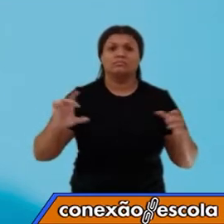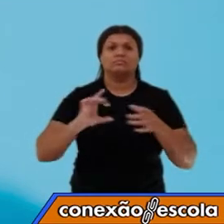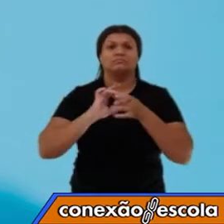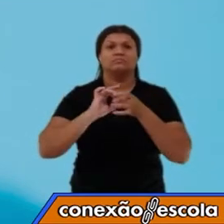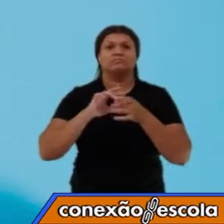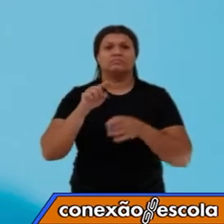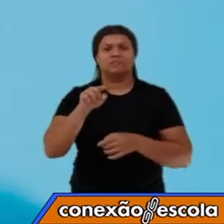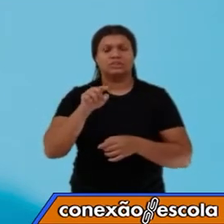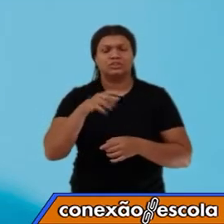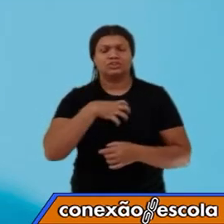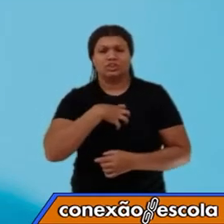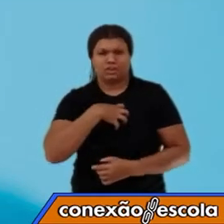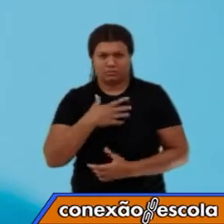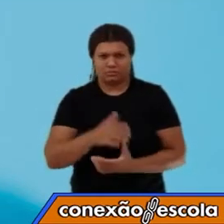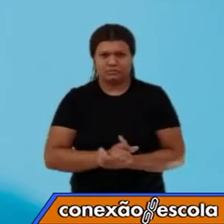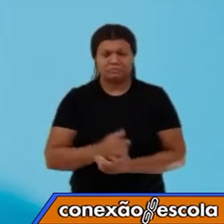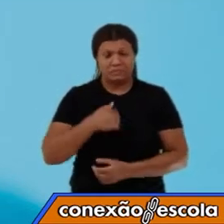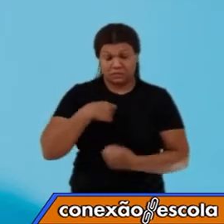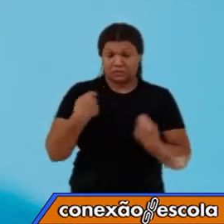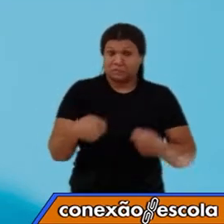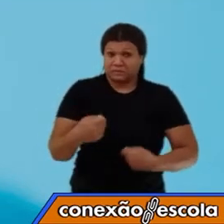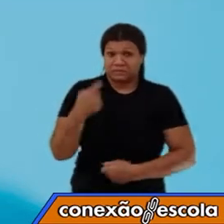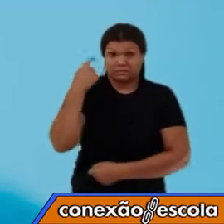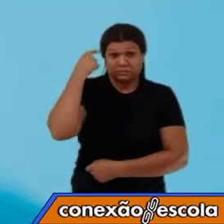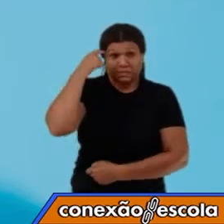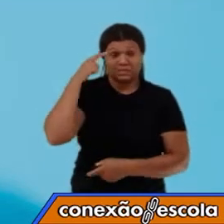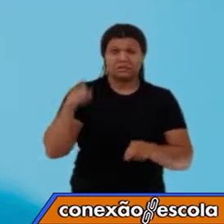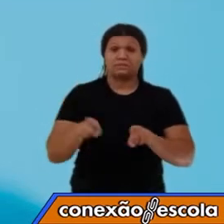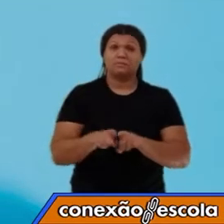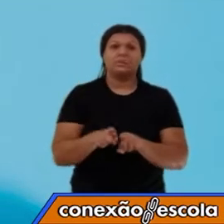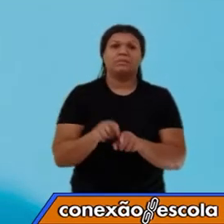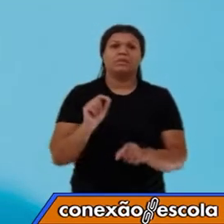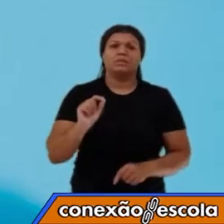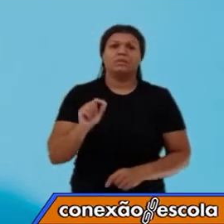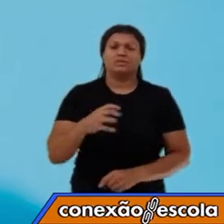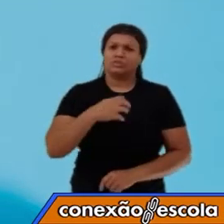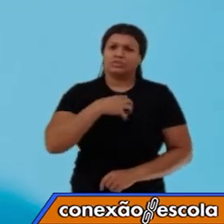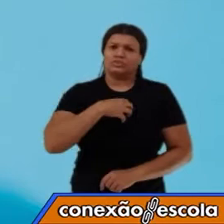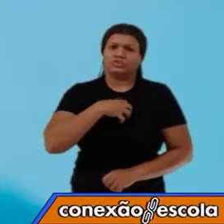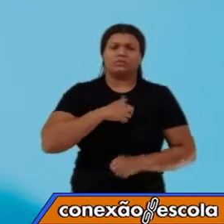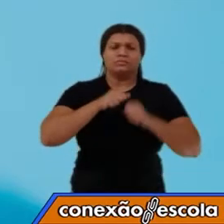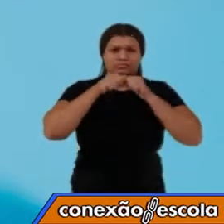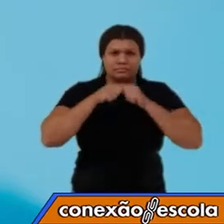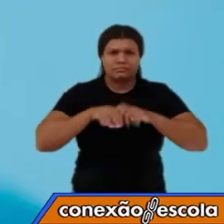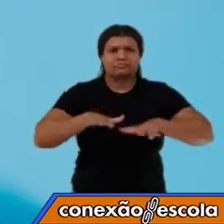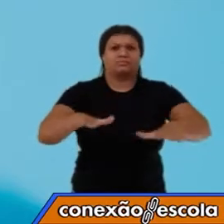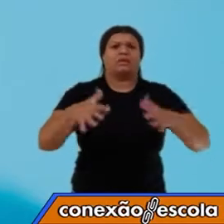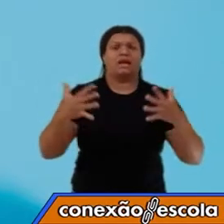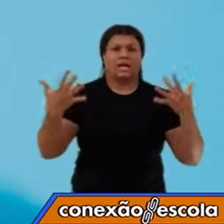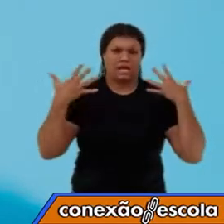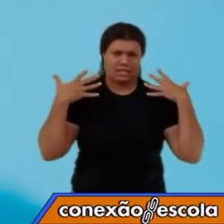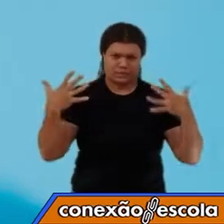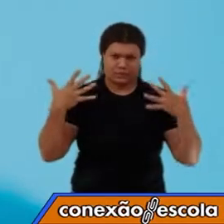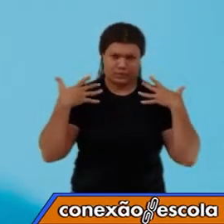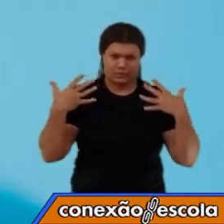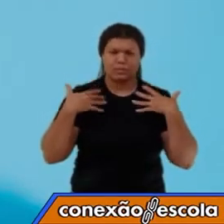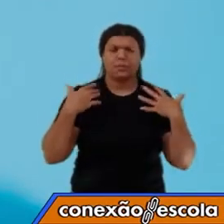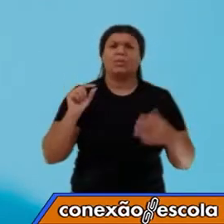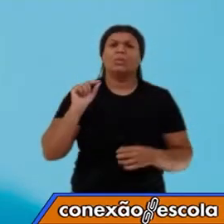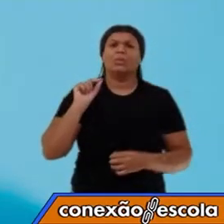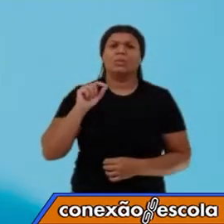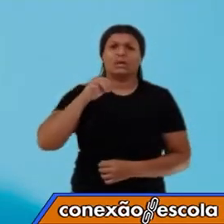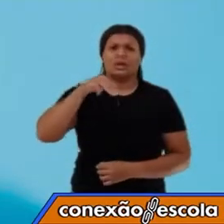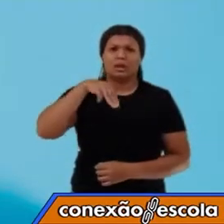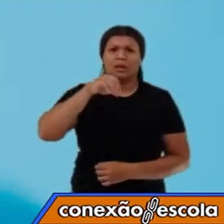de medida. Eu preciso pensar também nas formas de propagação do calor, né? As moléculas